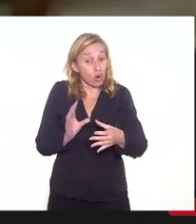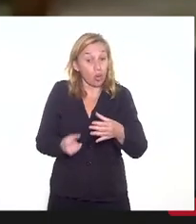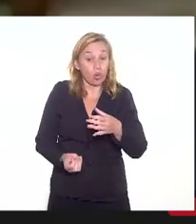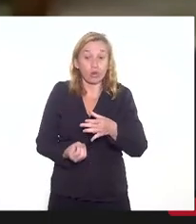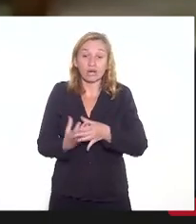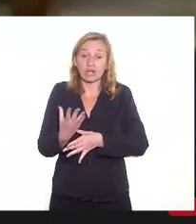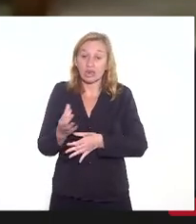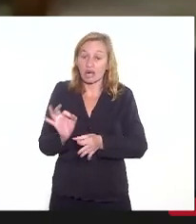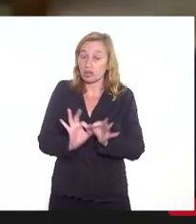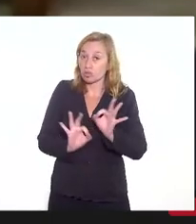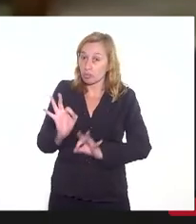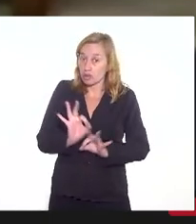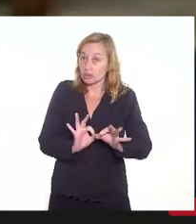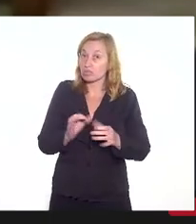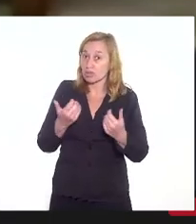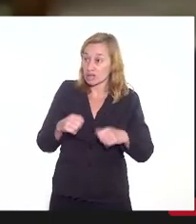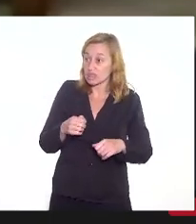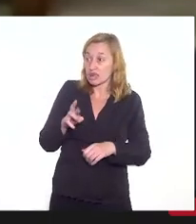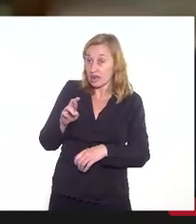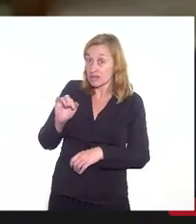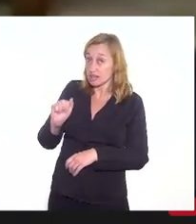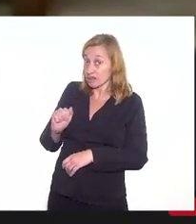que precisa de ter receita para fazer